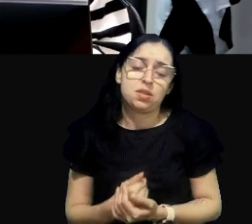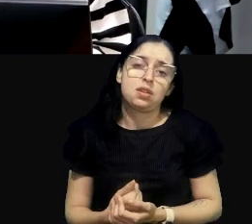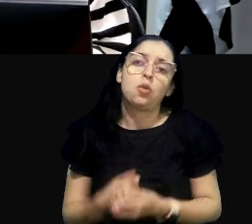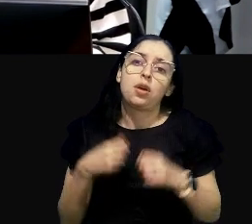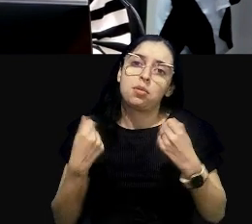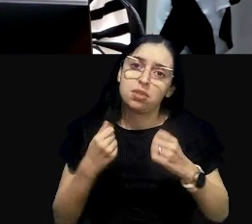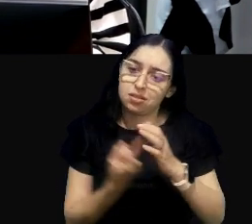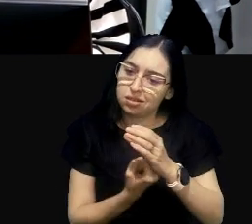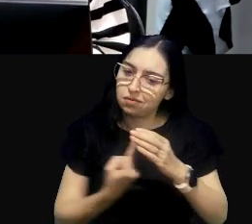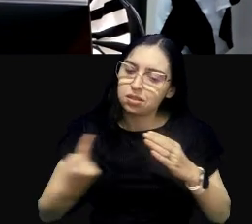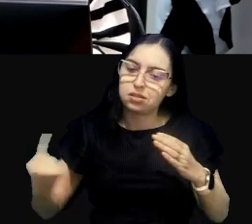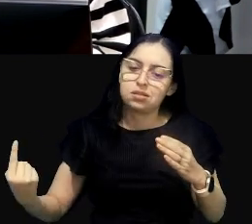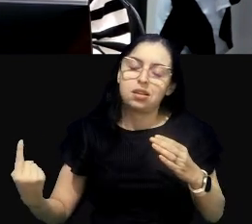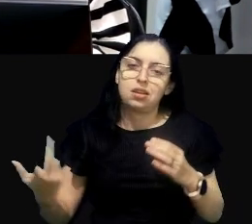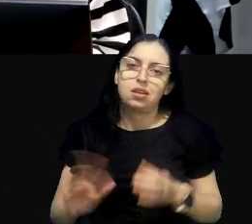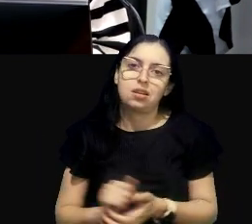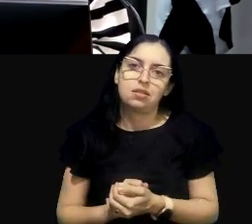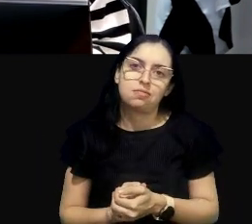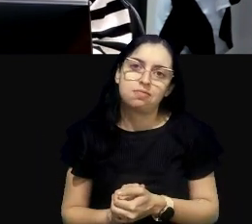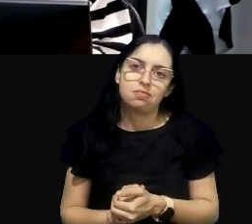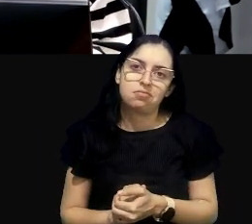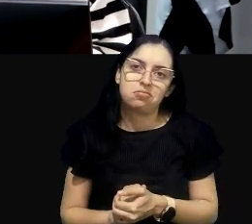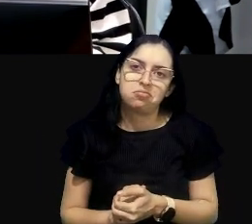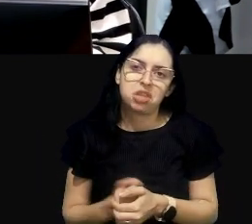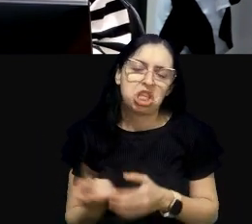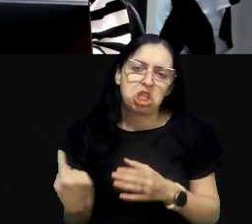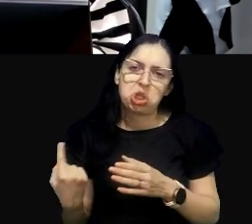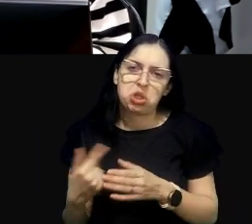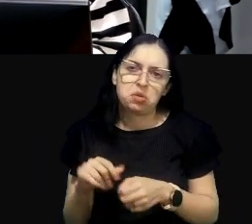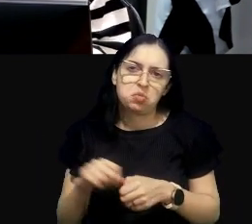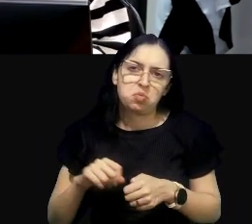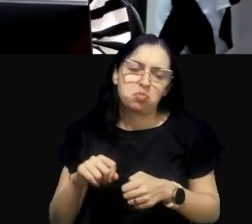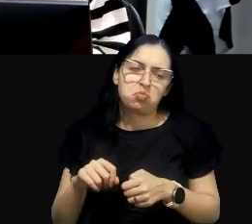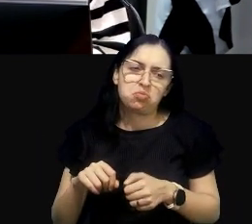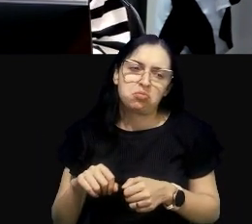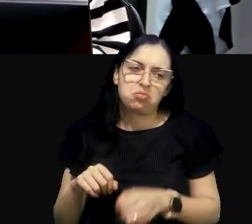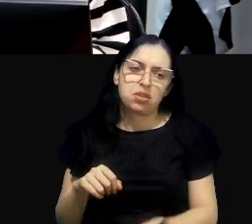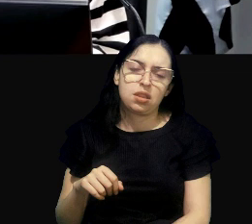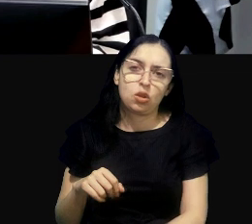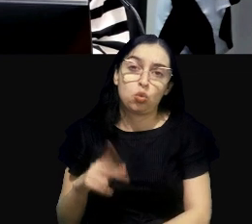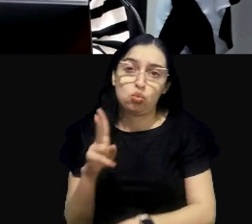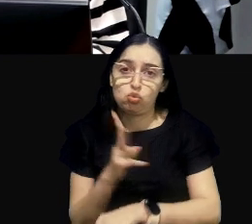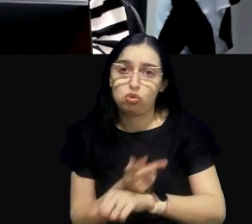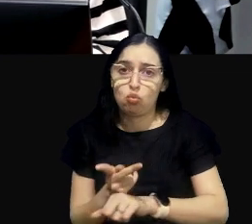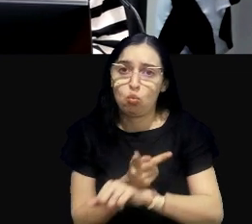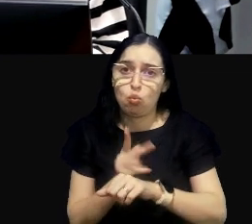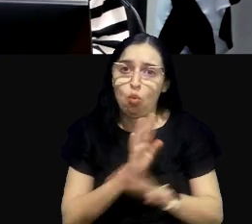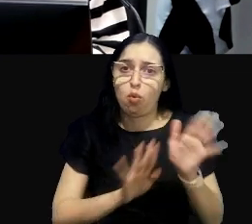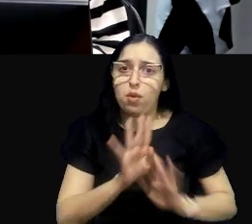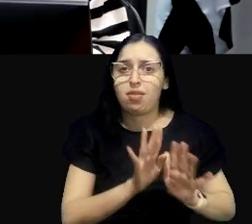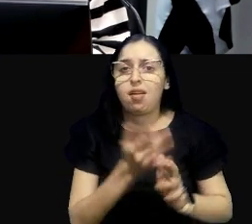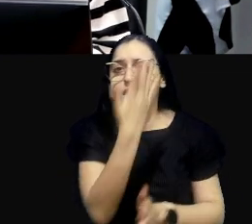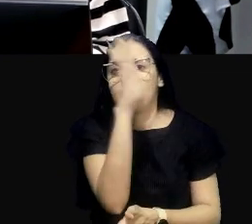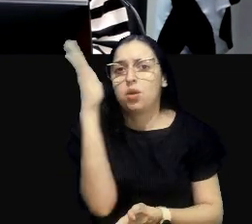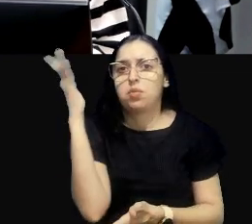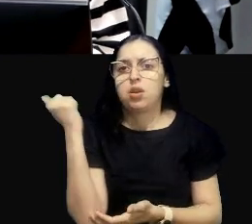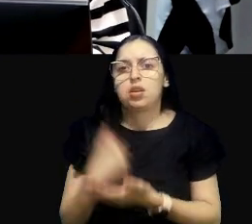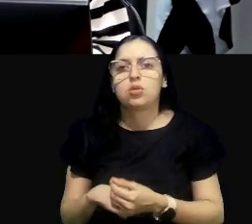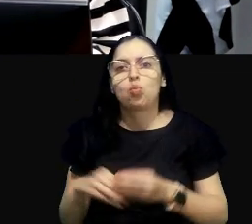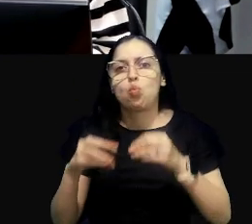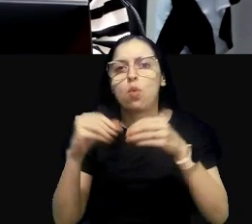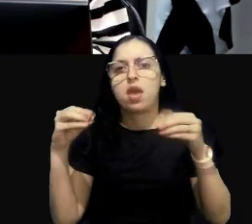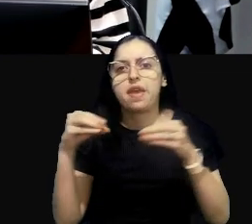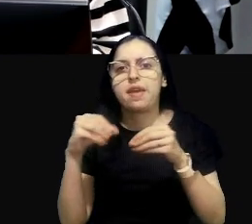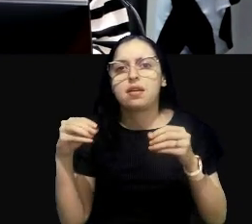Não era uma questão ali de perícia ambiental relacionada a resíduos, né?